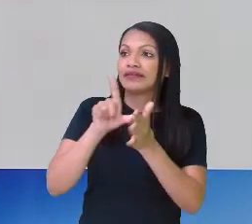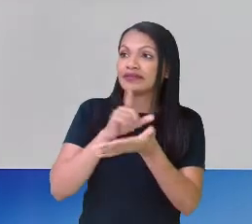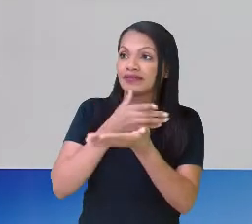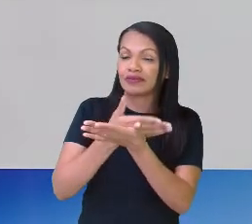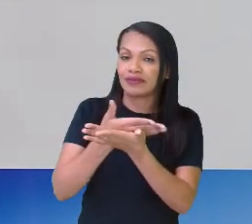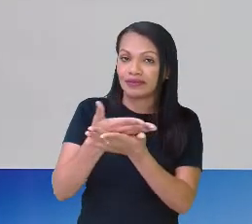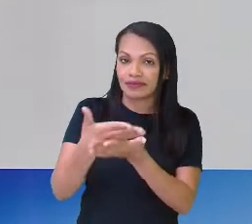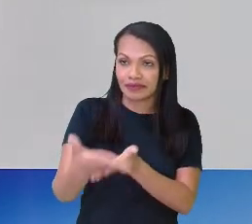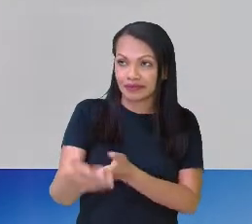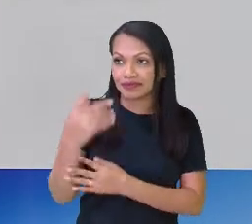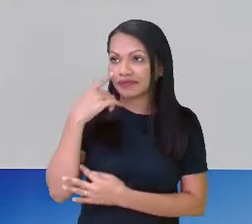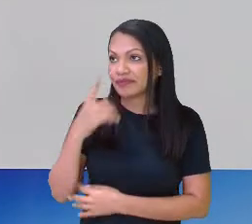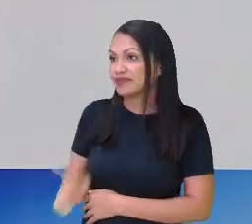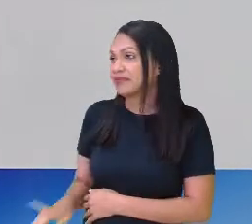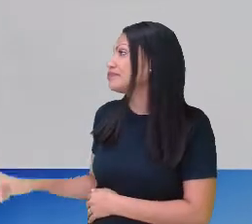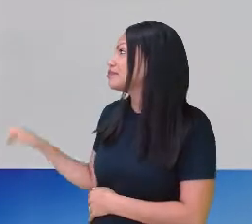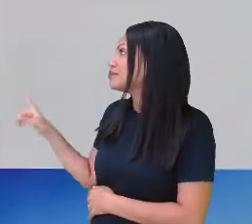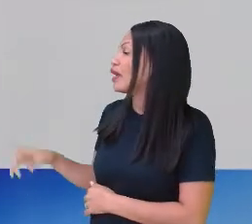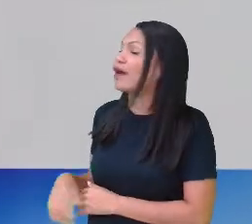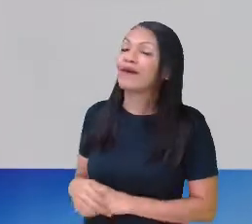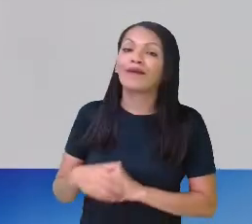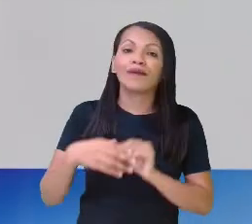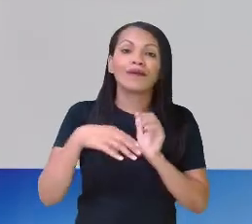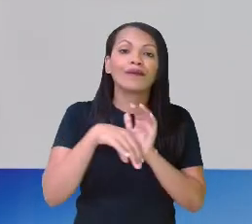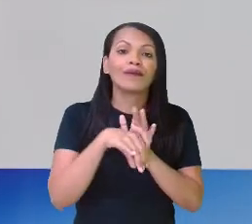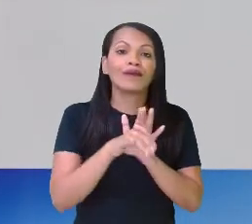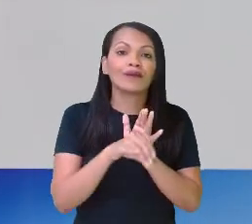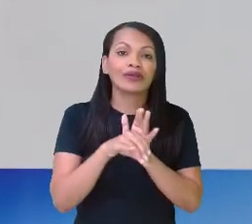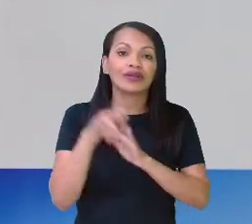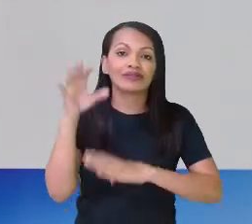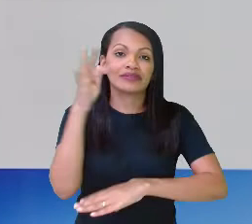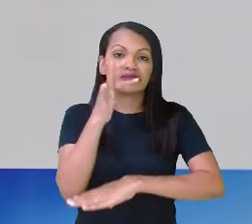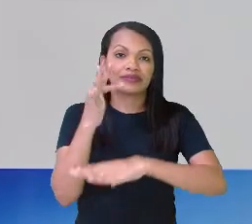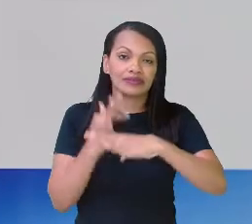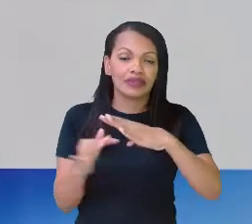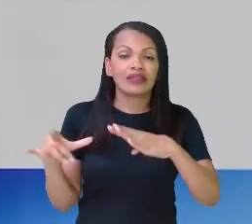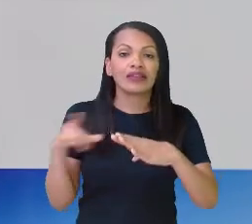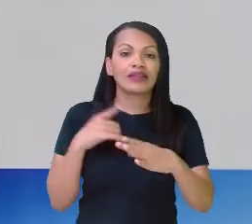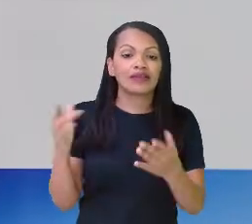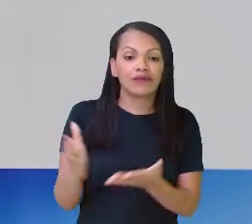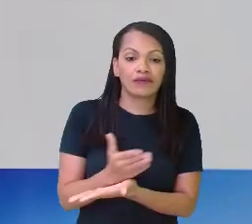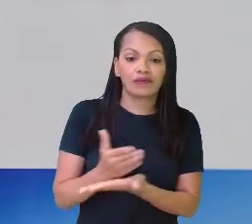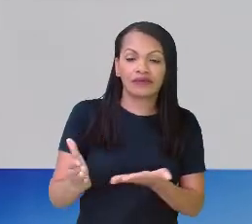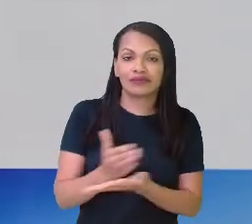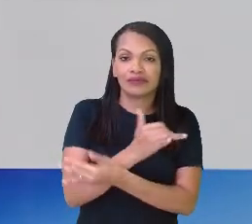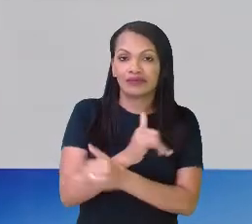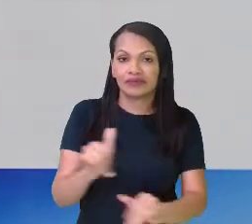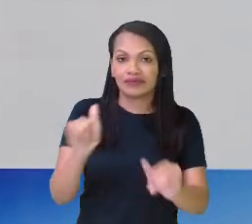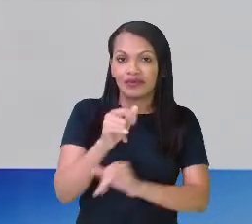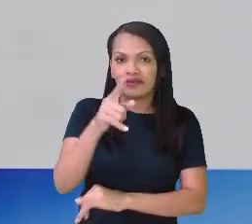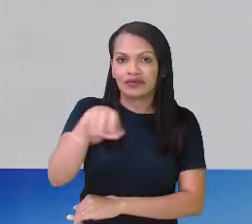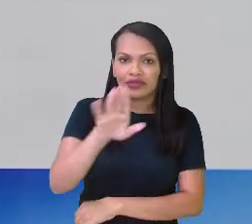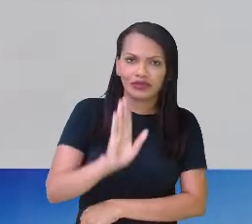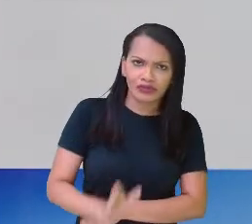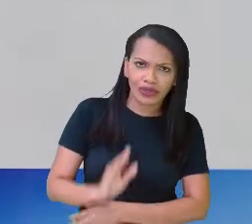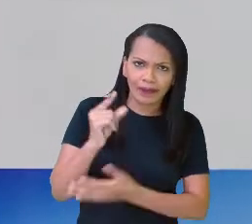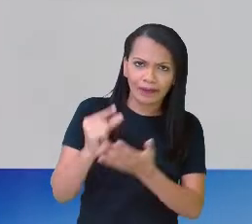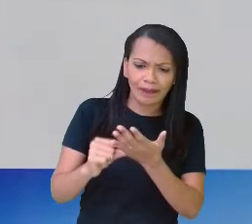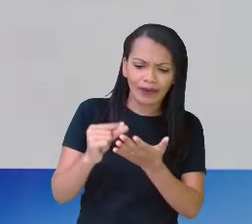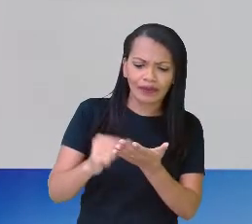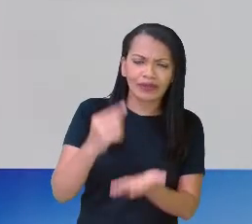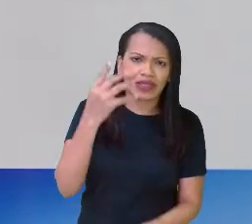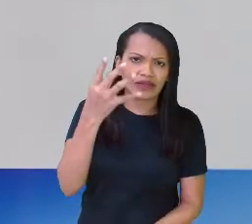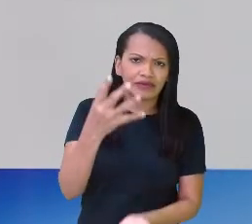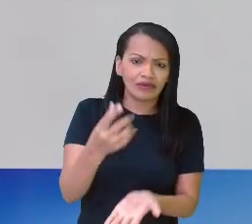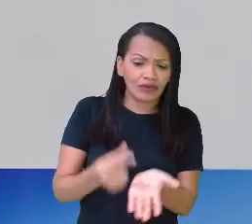começar, eu já coloquei aqui o conceito de fração, mas antes eu tenho aqueles recadinhos, né? Você já baixou o aplicativo do